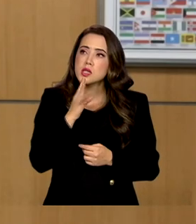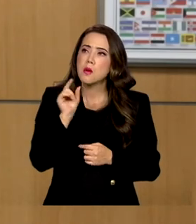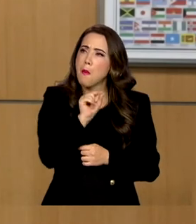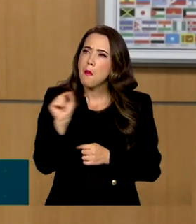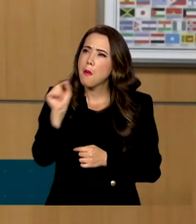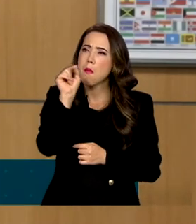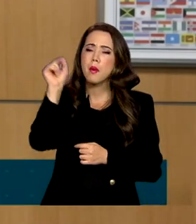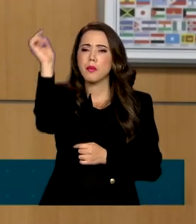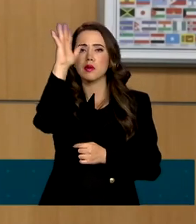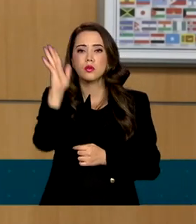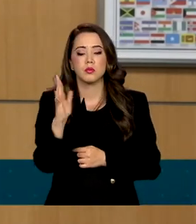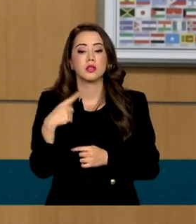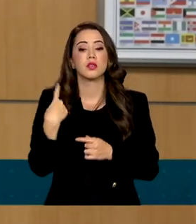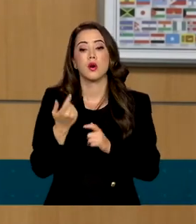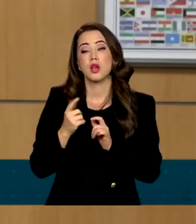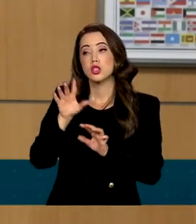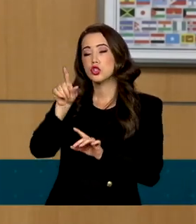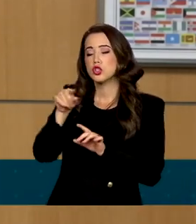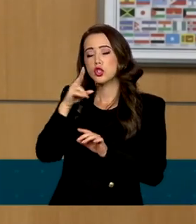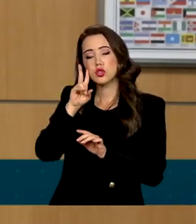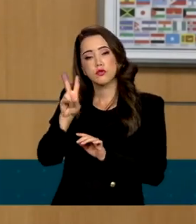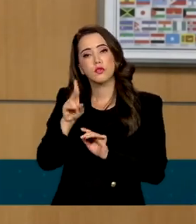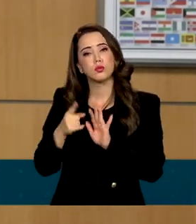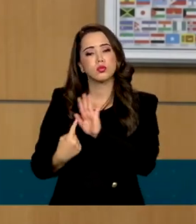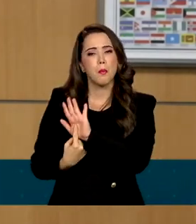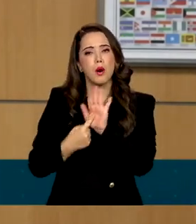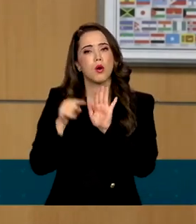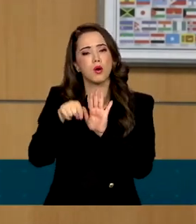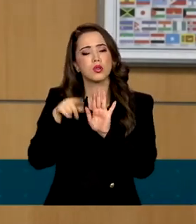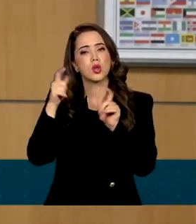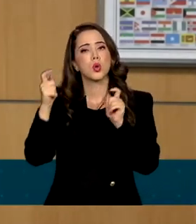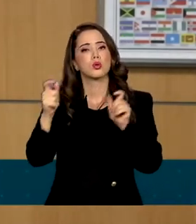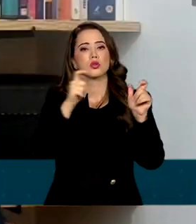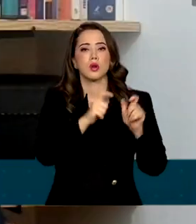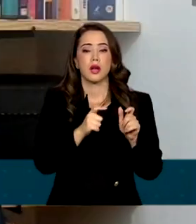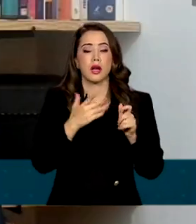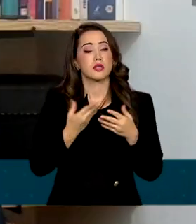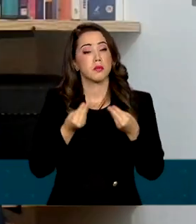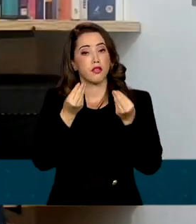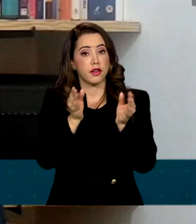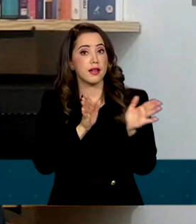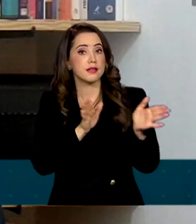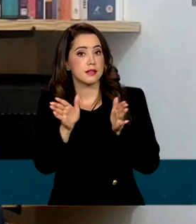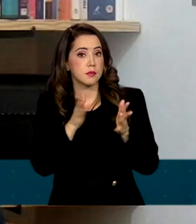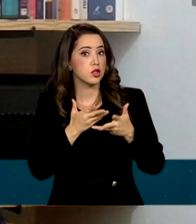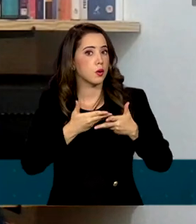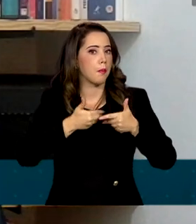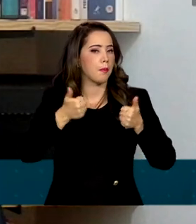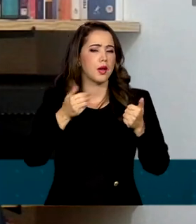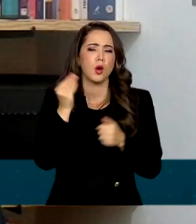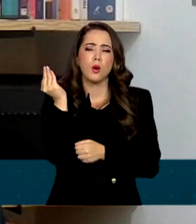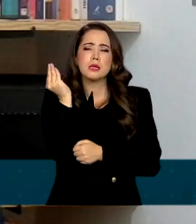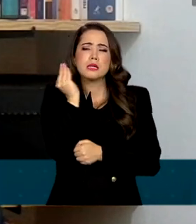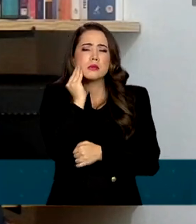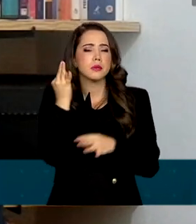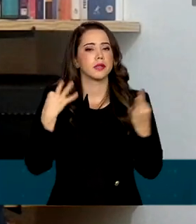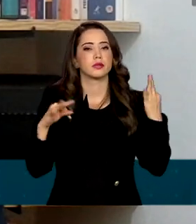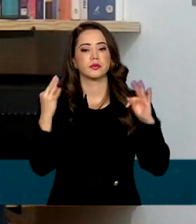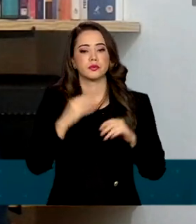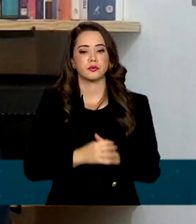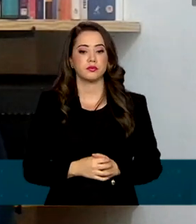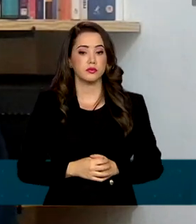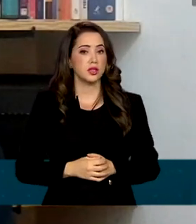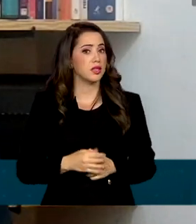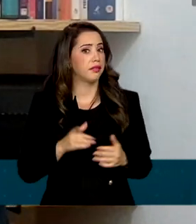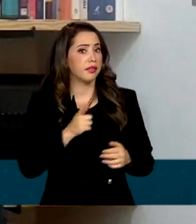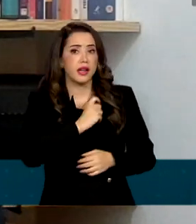estabelecimentos preparados para segurar a melhor experiência turística. Há milhões de pessoas com deficiência querendo